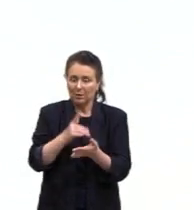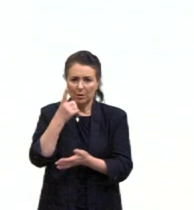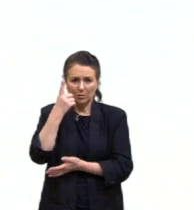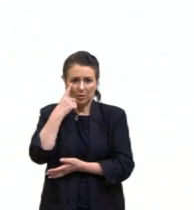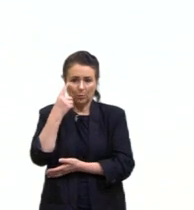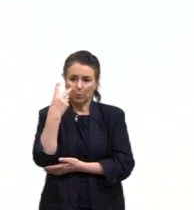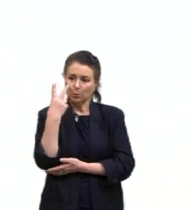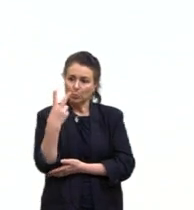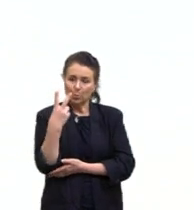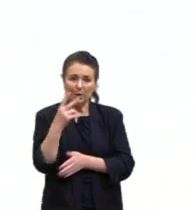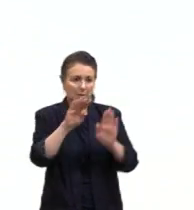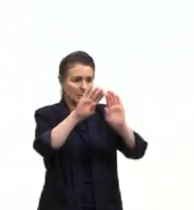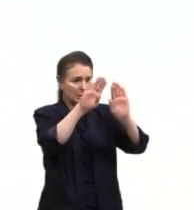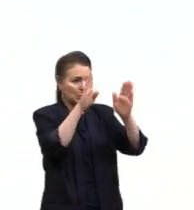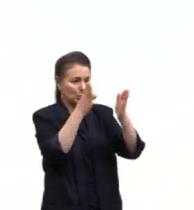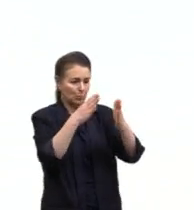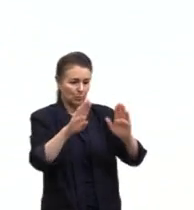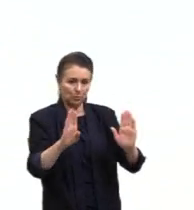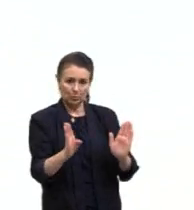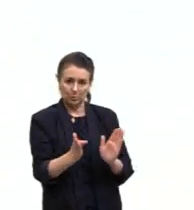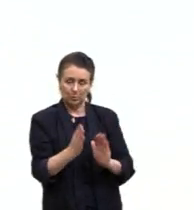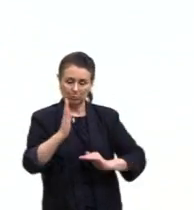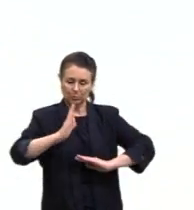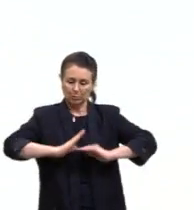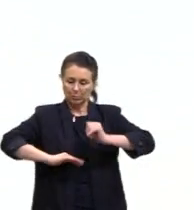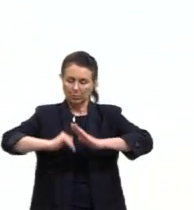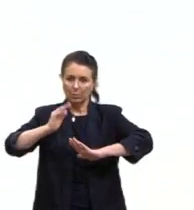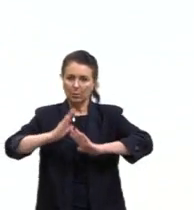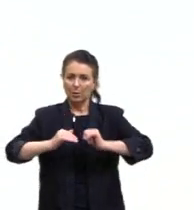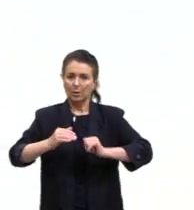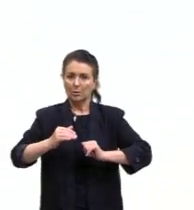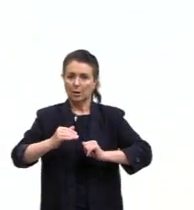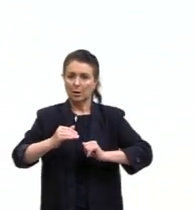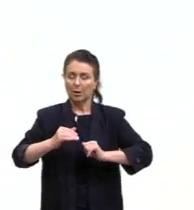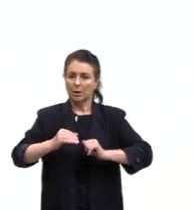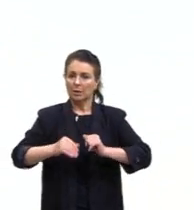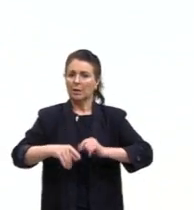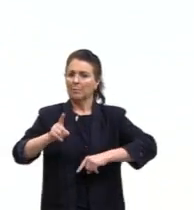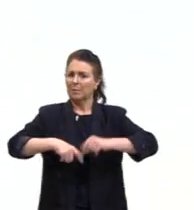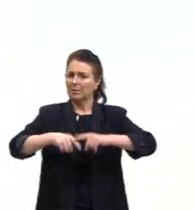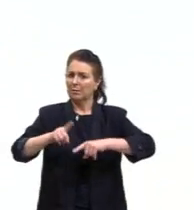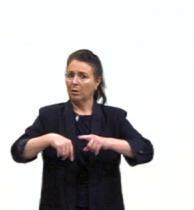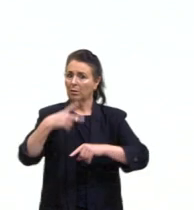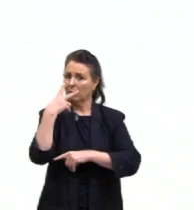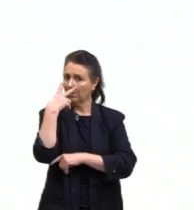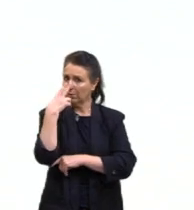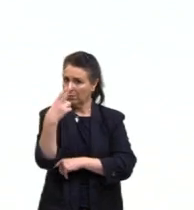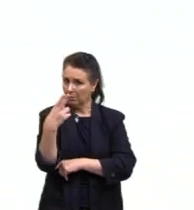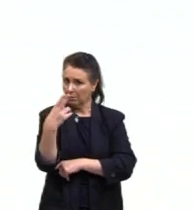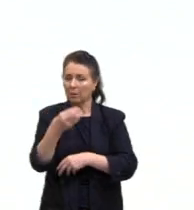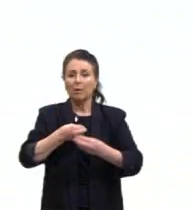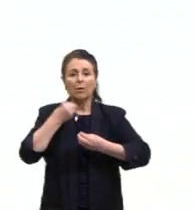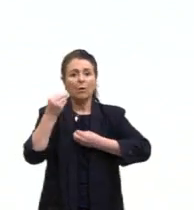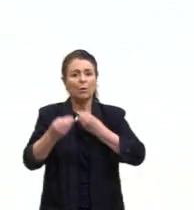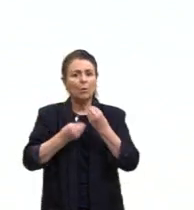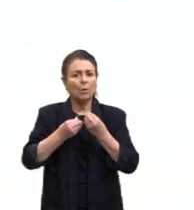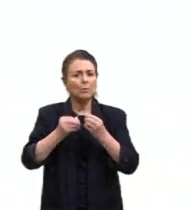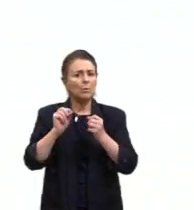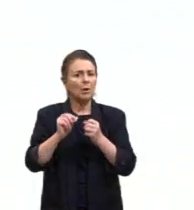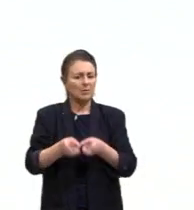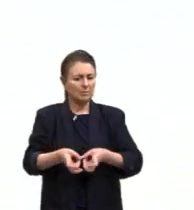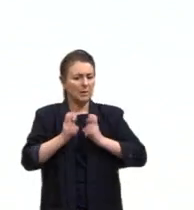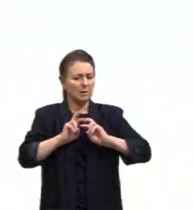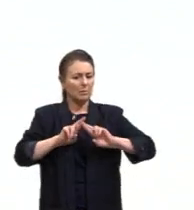duas esculturas que são construídas da mesma matéria, como nós distinguimos